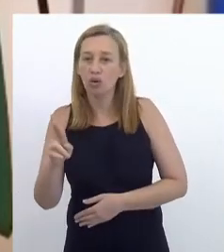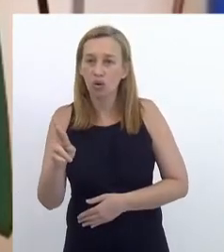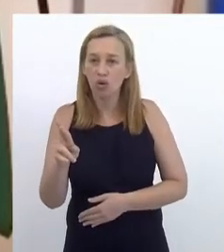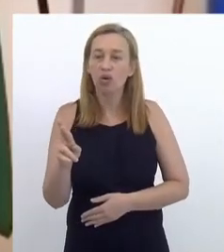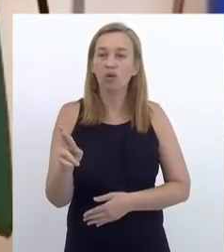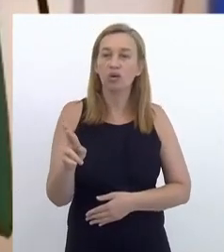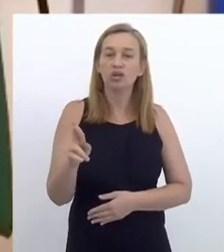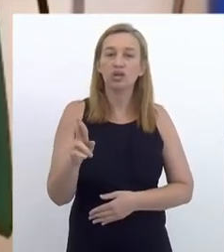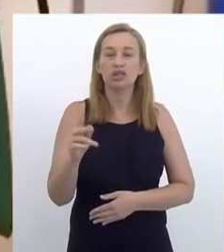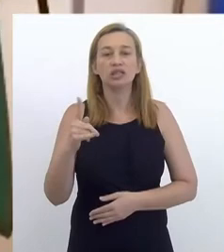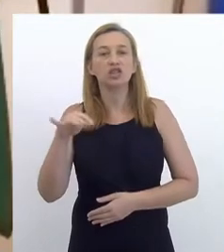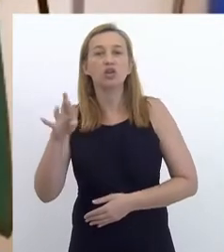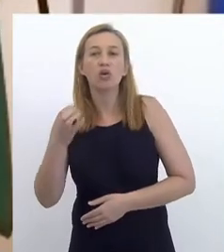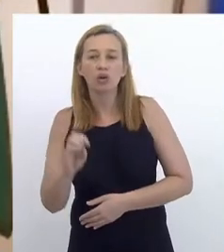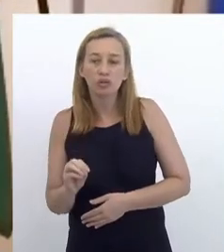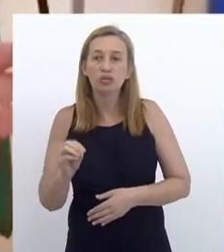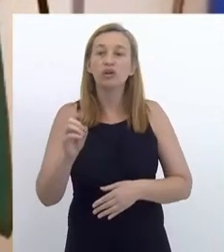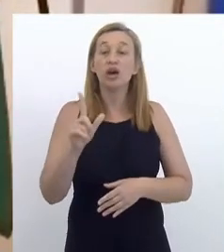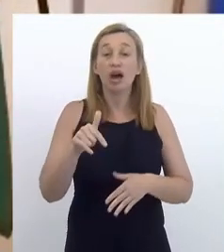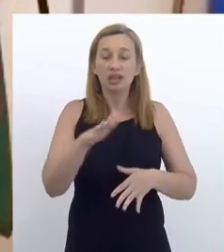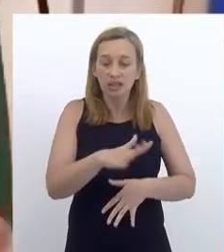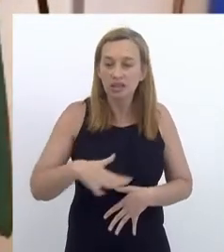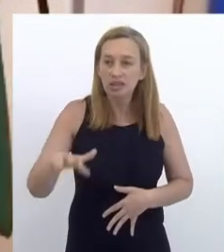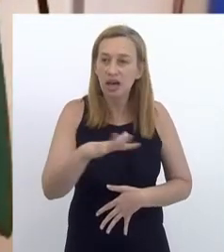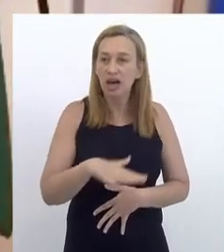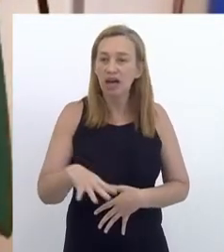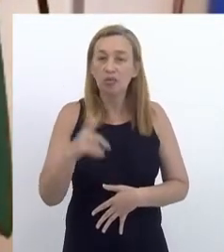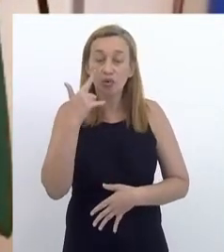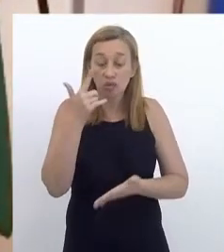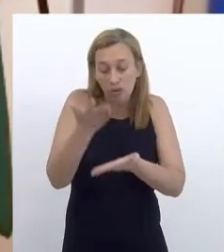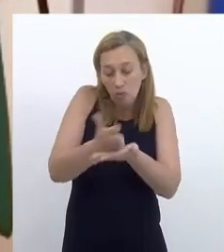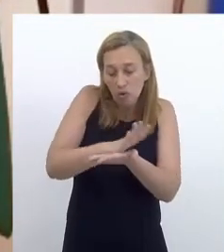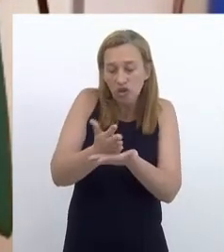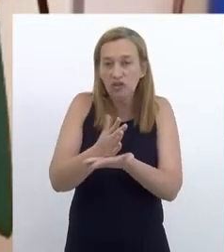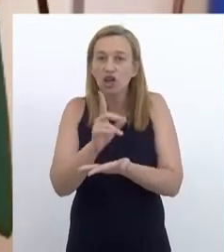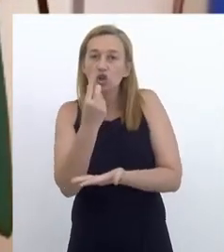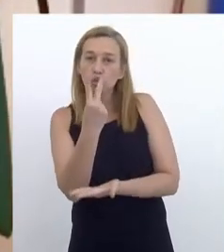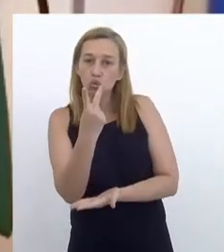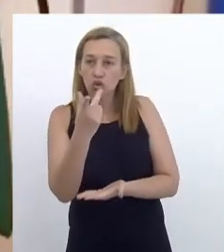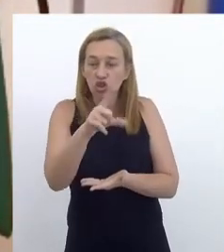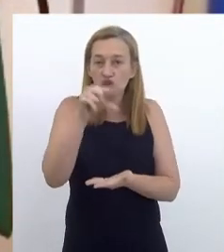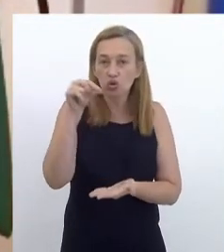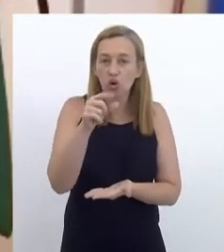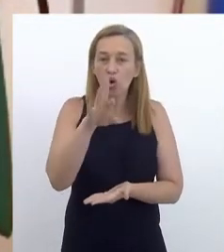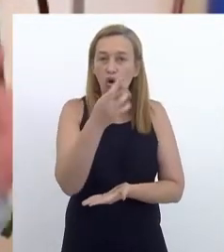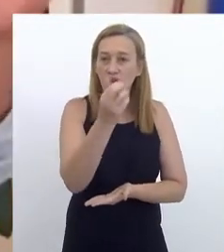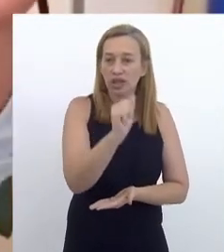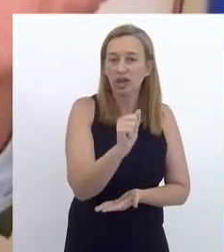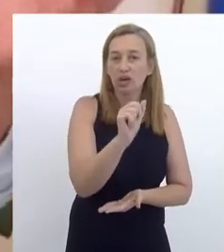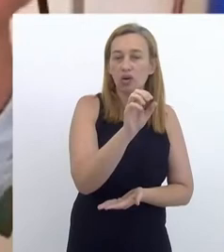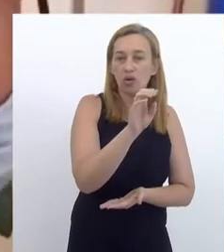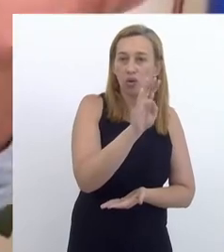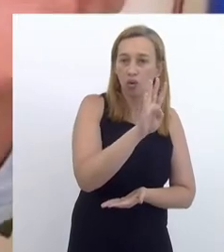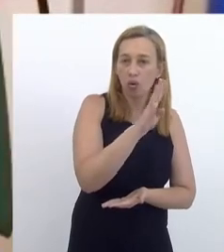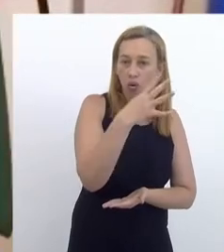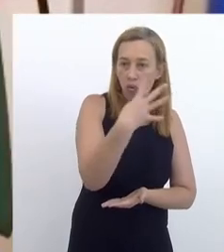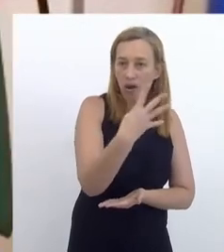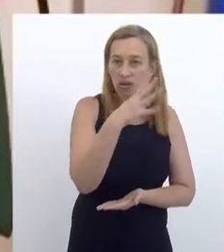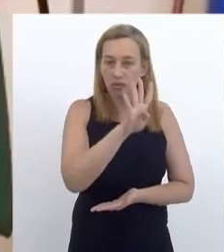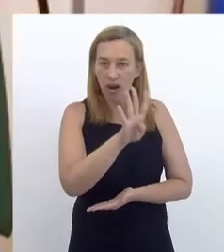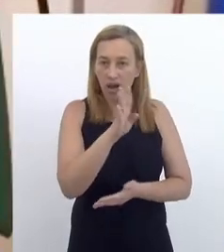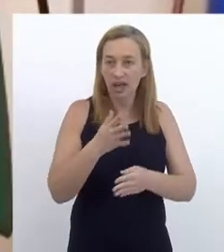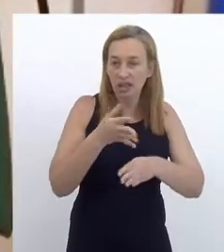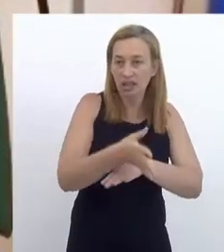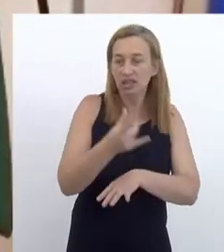chamada Estatóio. E há, nesse campo, por ser na divisa, duas opções. Ou a rota 4A entrando para São Paulo-Santos,